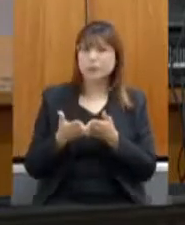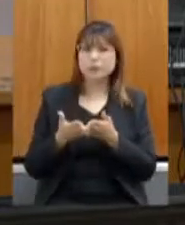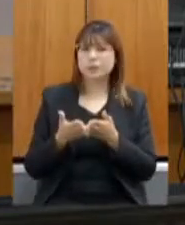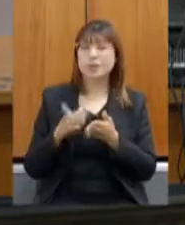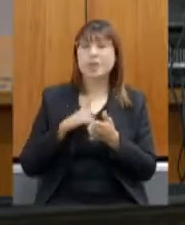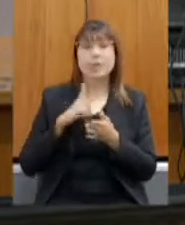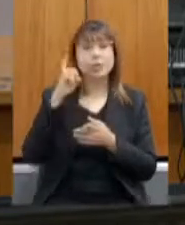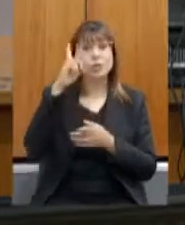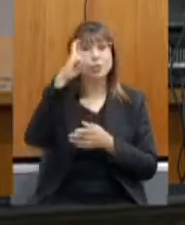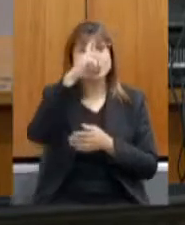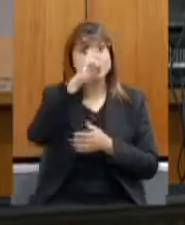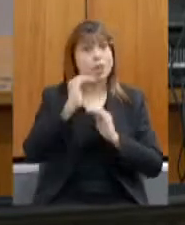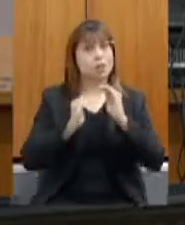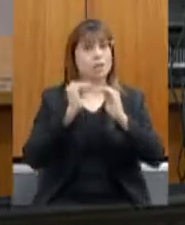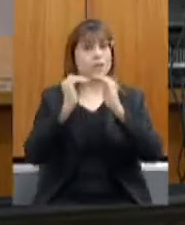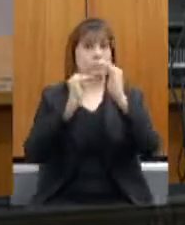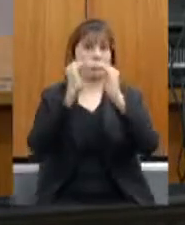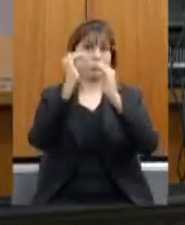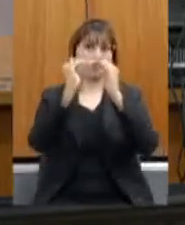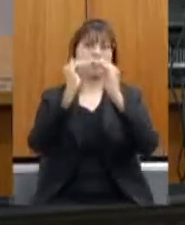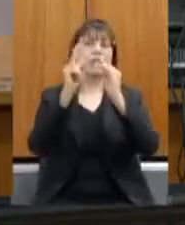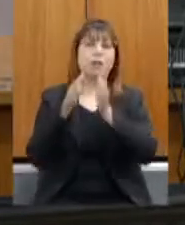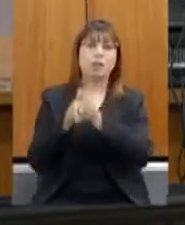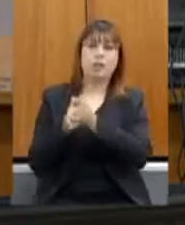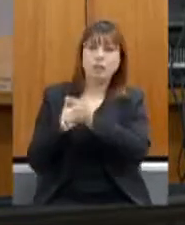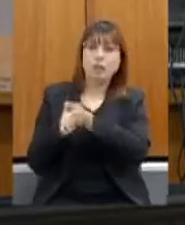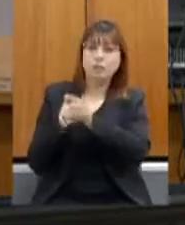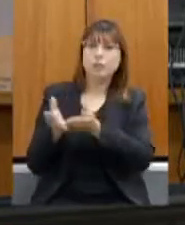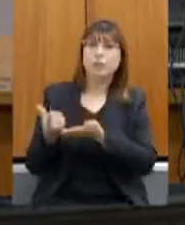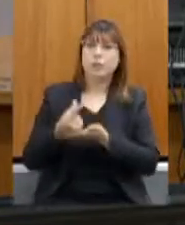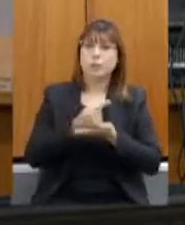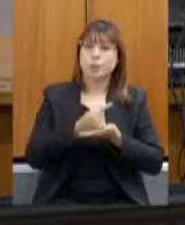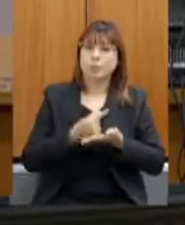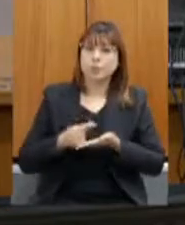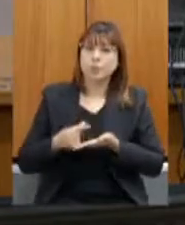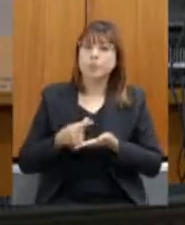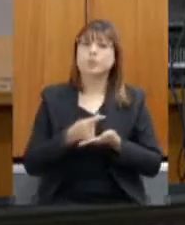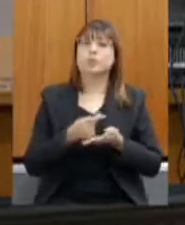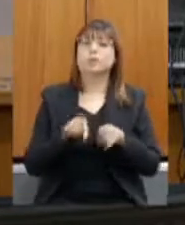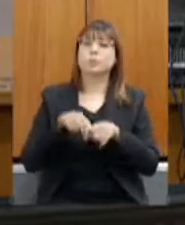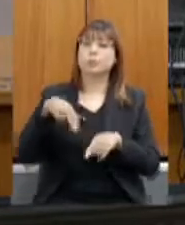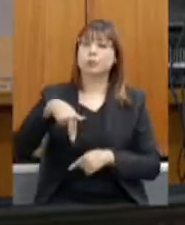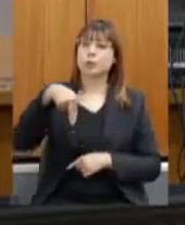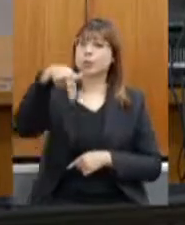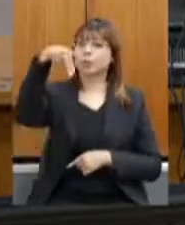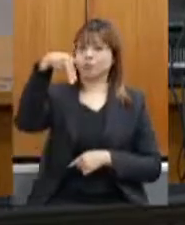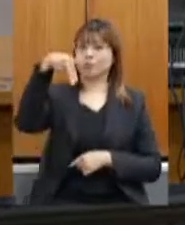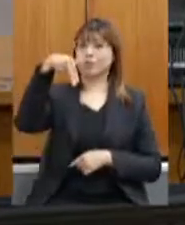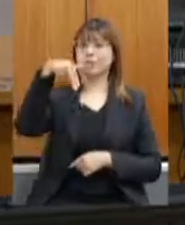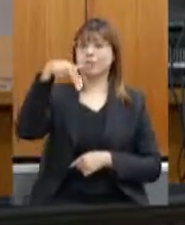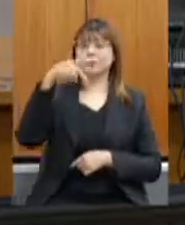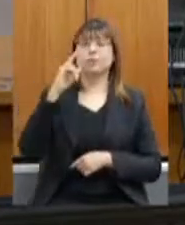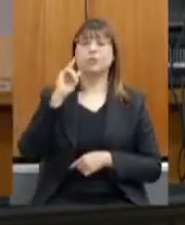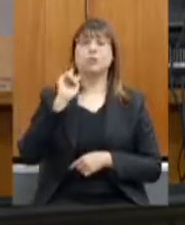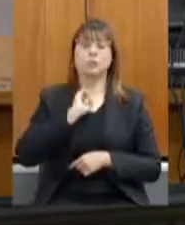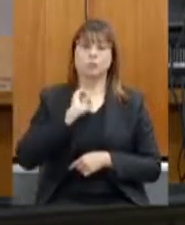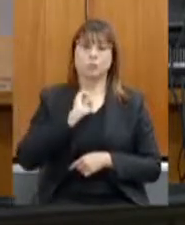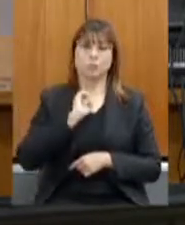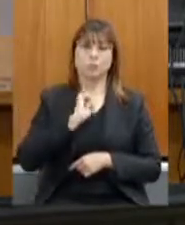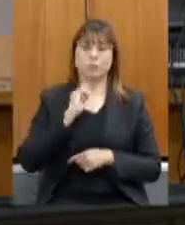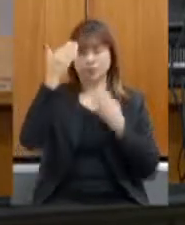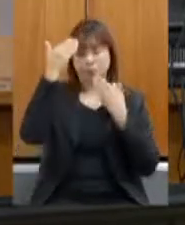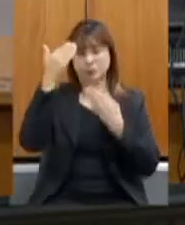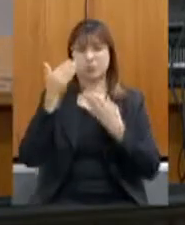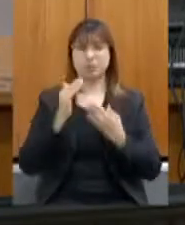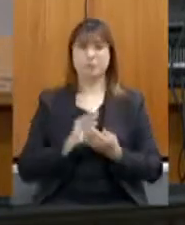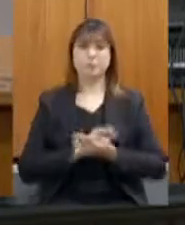desenvolvimento, que é o Vale de Jequichonha, o Vale do Mucuri, o Nordeste de Minas Gerais e o Norte de Minas Gerais. Muito obrigado.